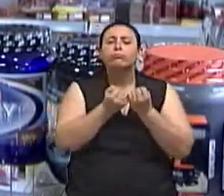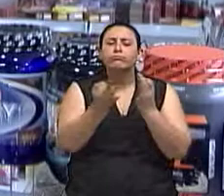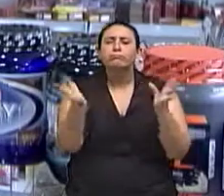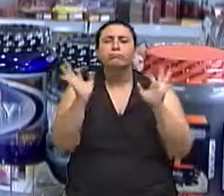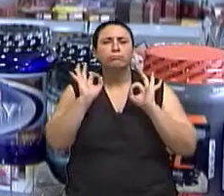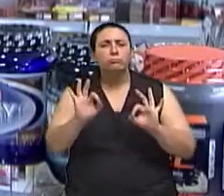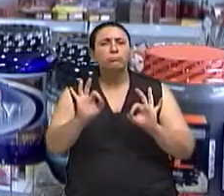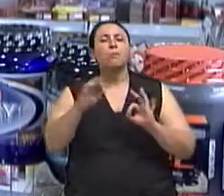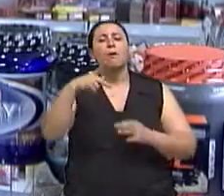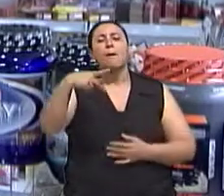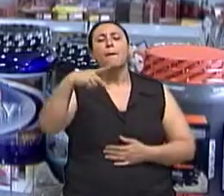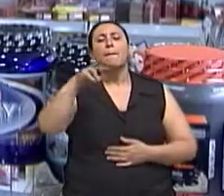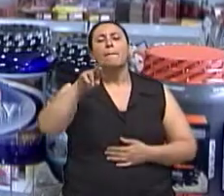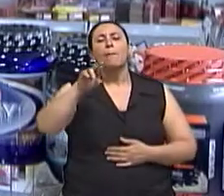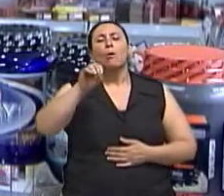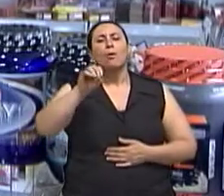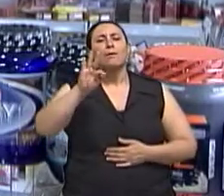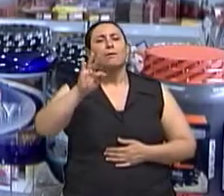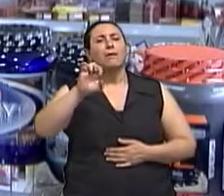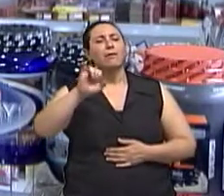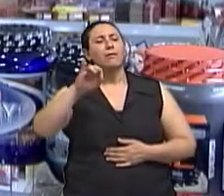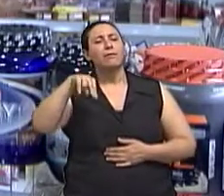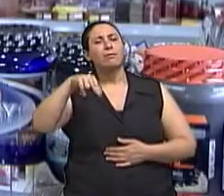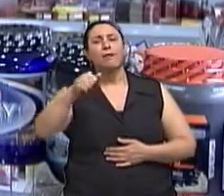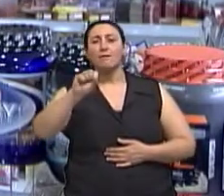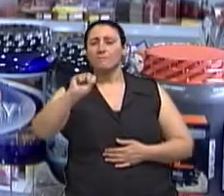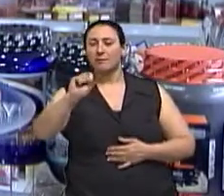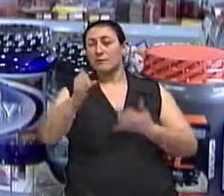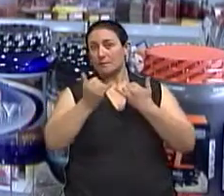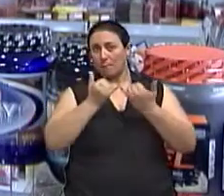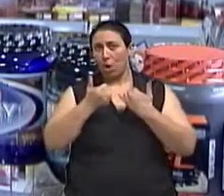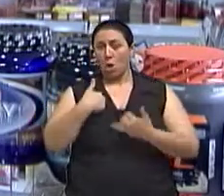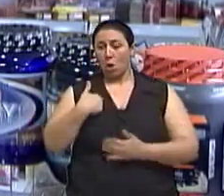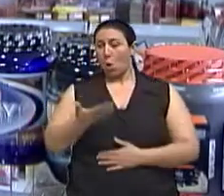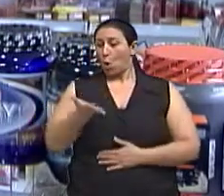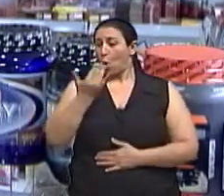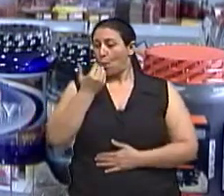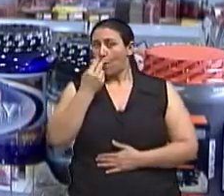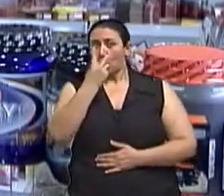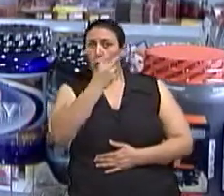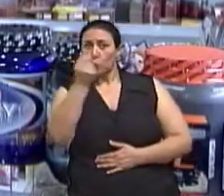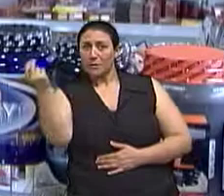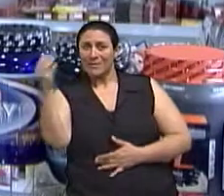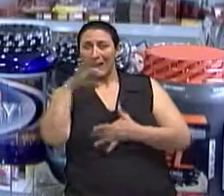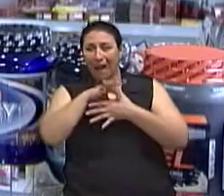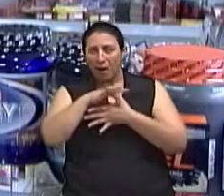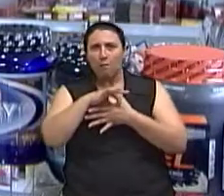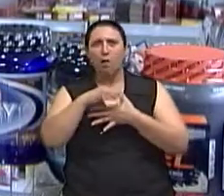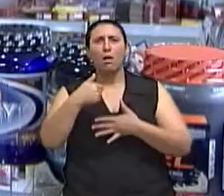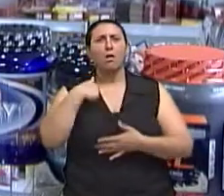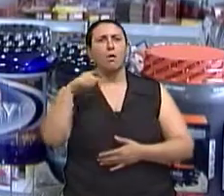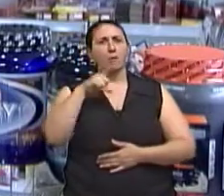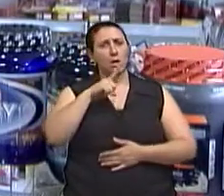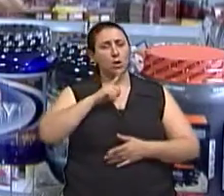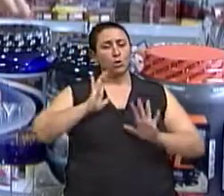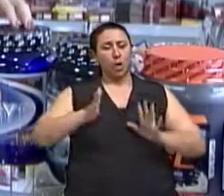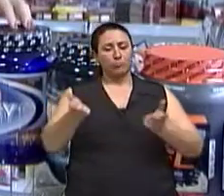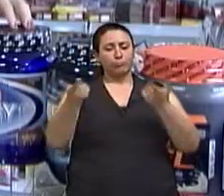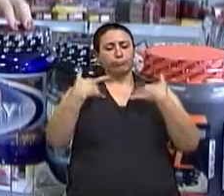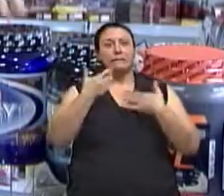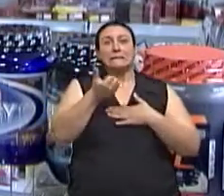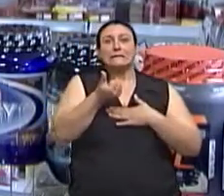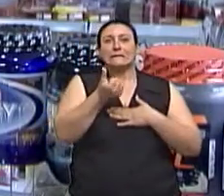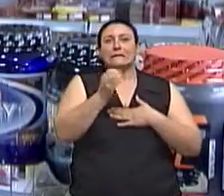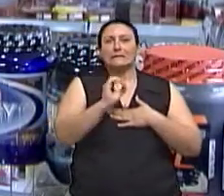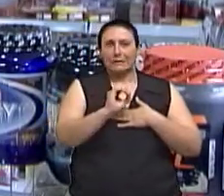de carne, em média. Então, se eu comer 200 gramas de carne ao dia, eu já tenho 60 gramas de proteína. Mais